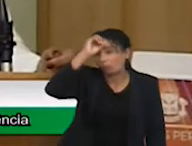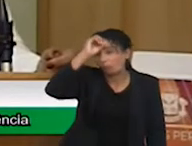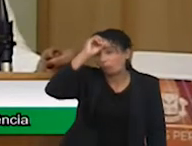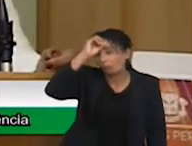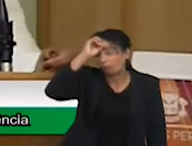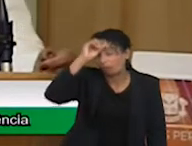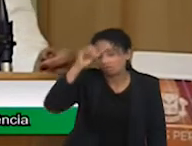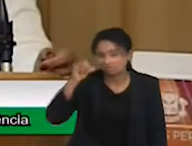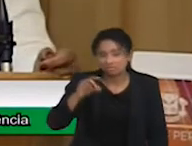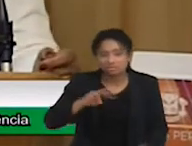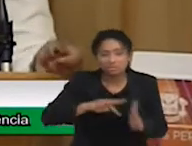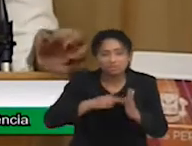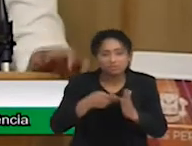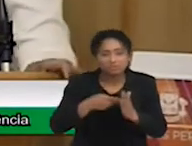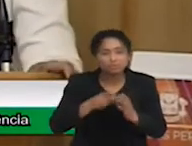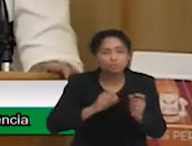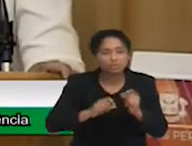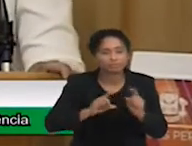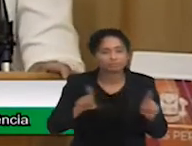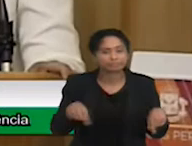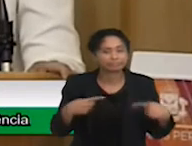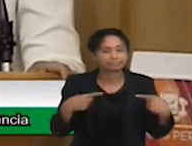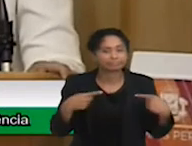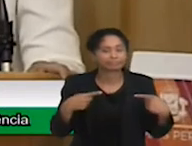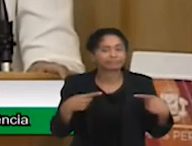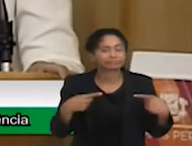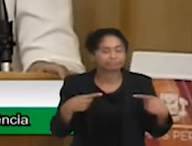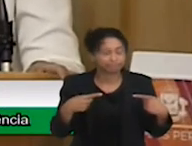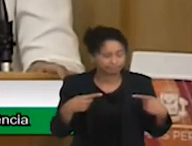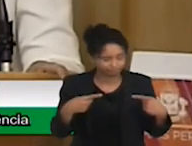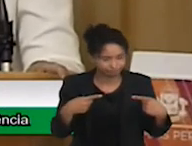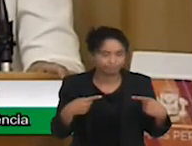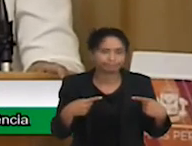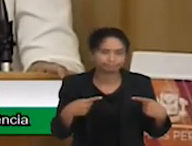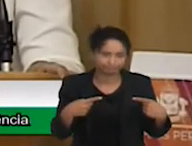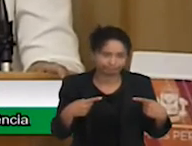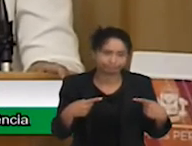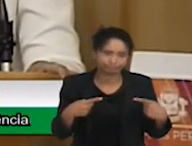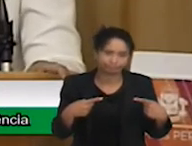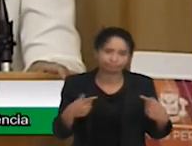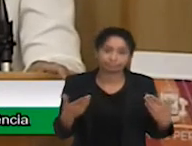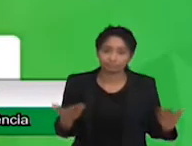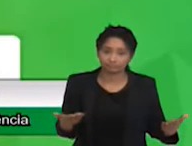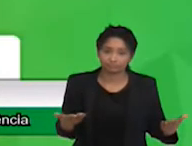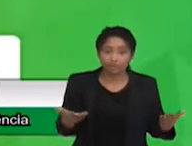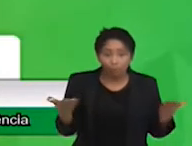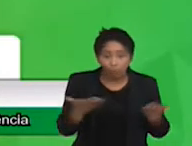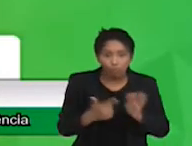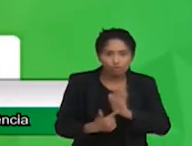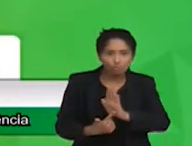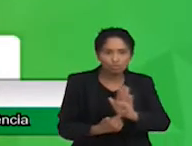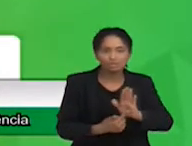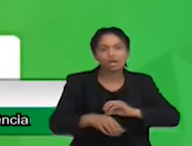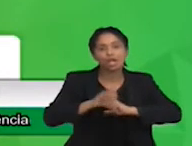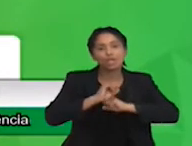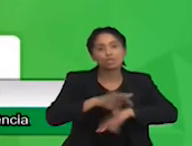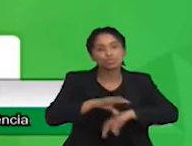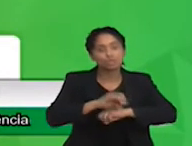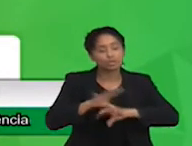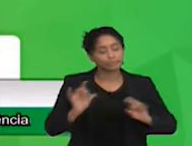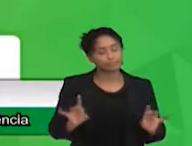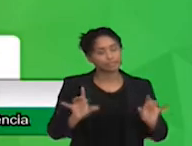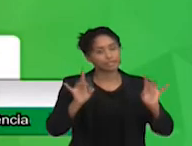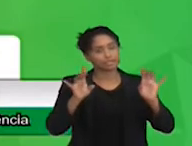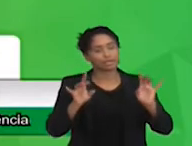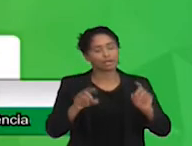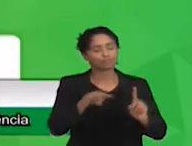desafio. Mas eu trouxe hoje a educação especial na perspectiva da educação inclusiva no